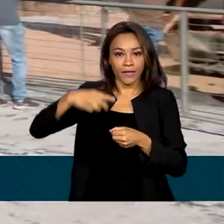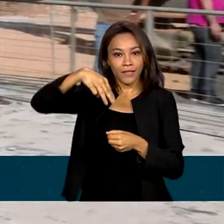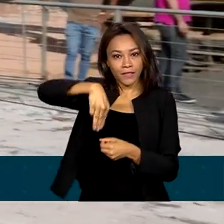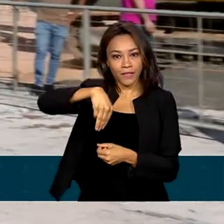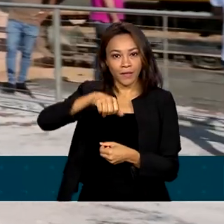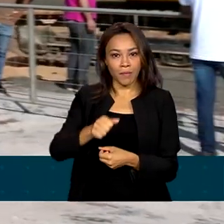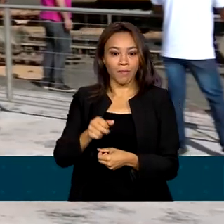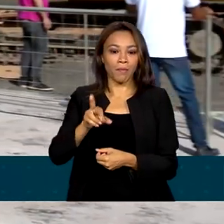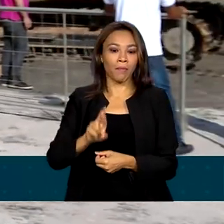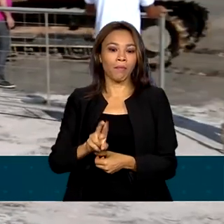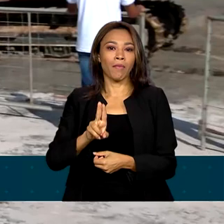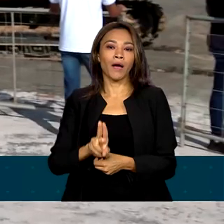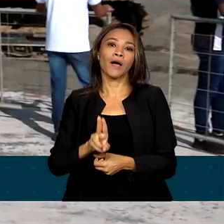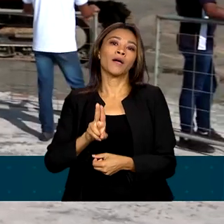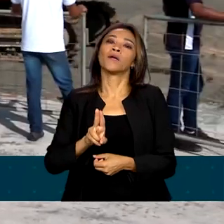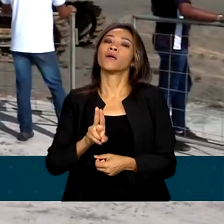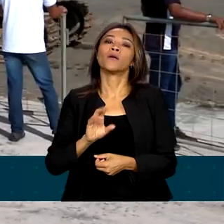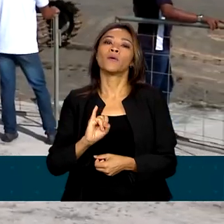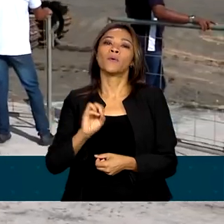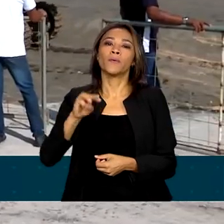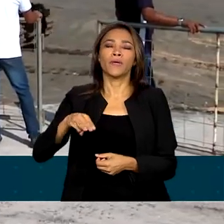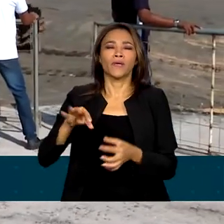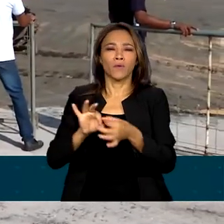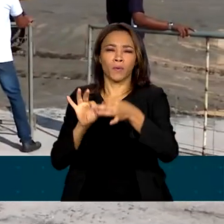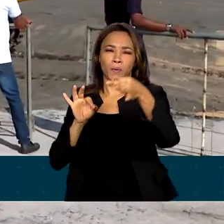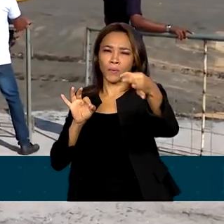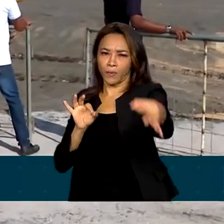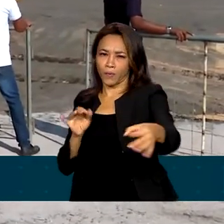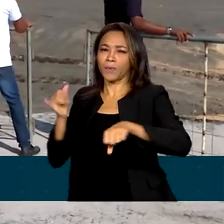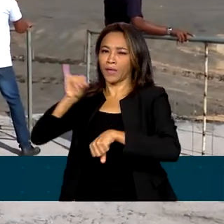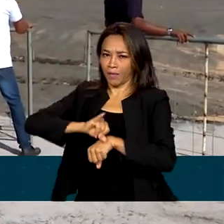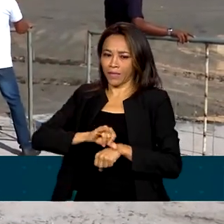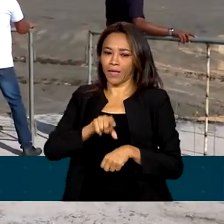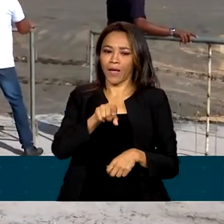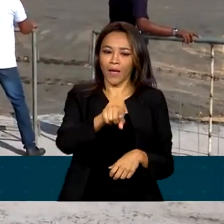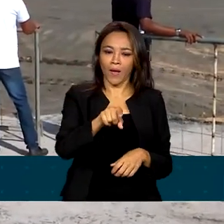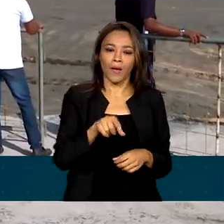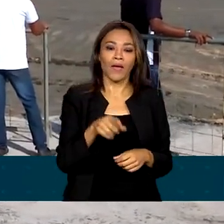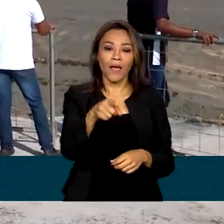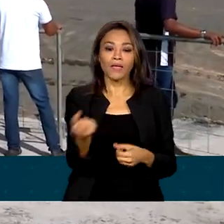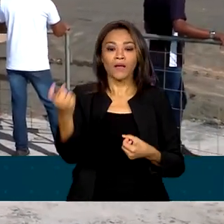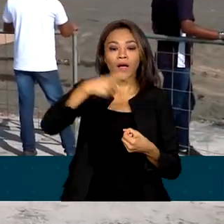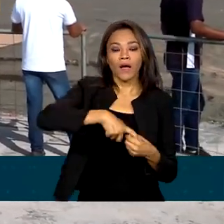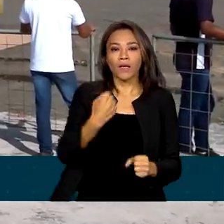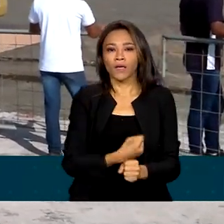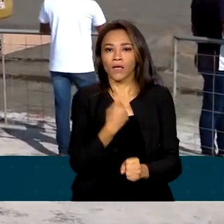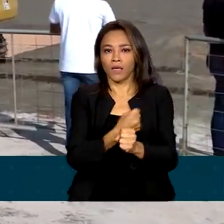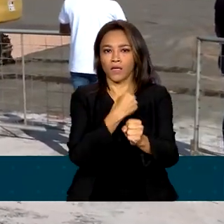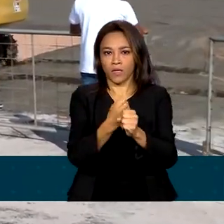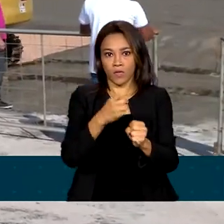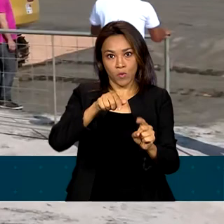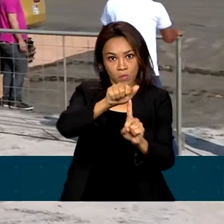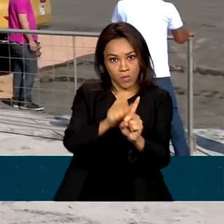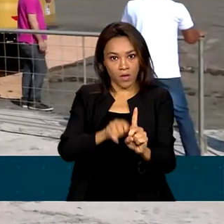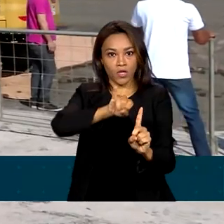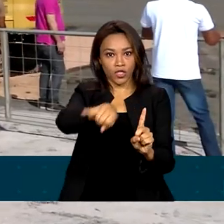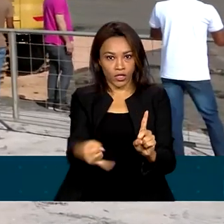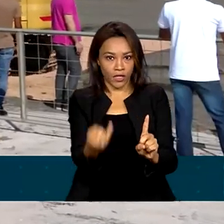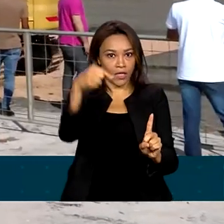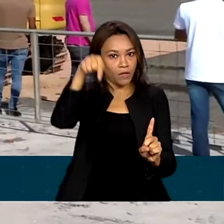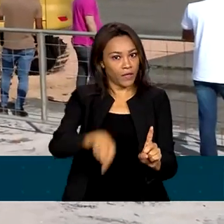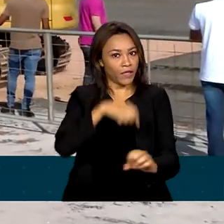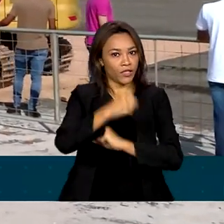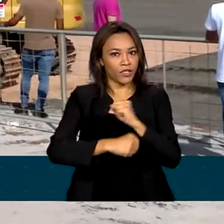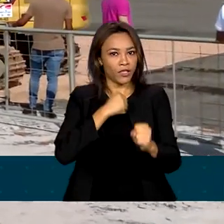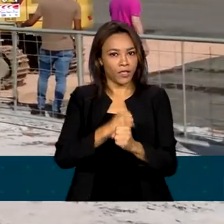da capital Aracaju. Essas obras, elas foram retomadas em janeiro deste ano e em